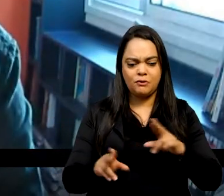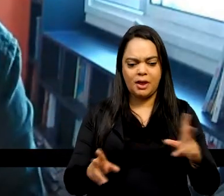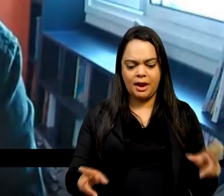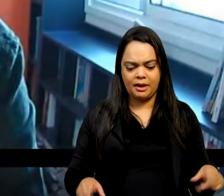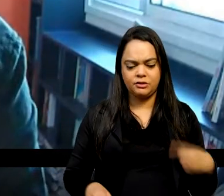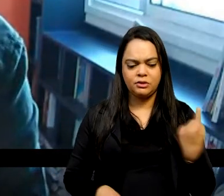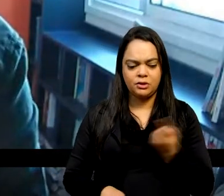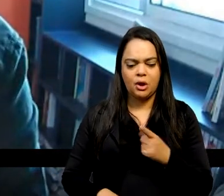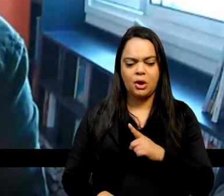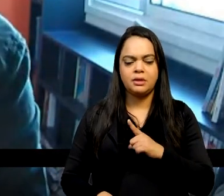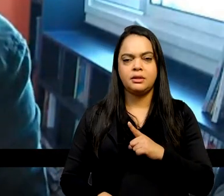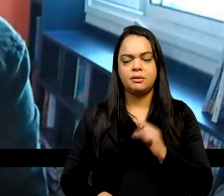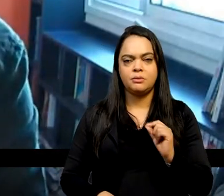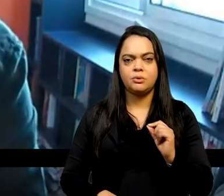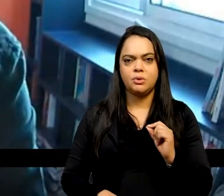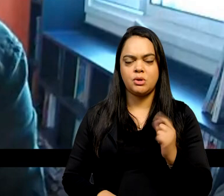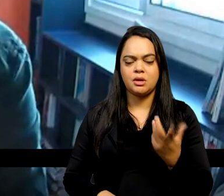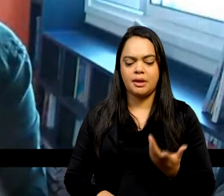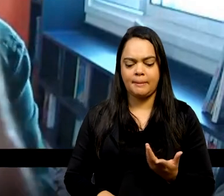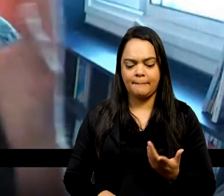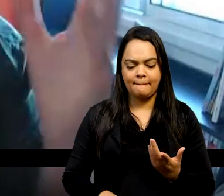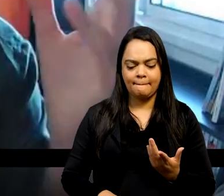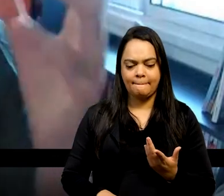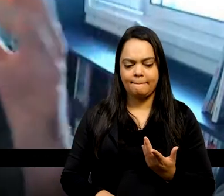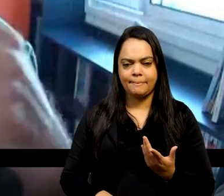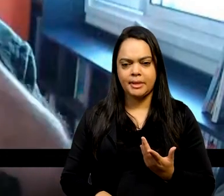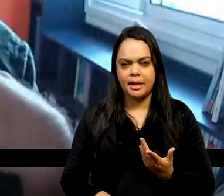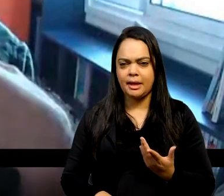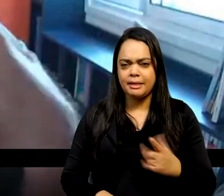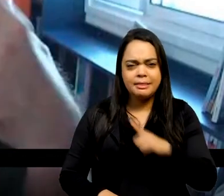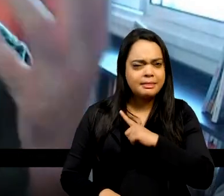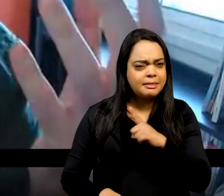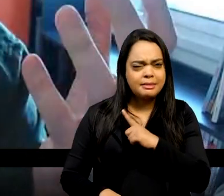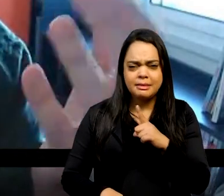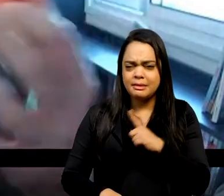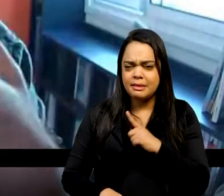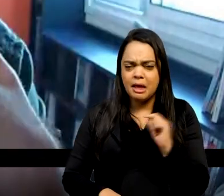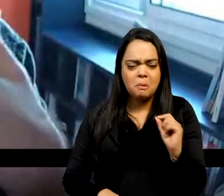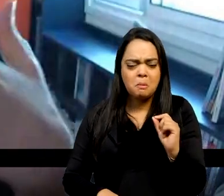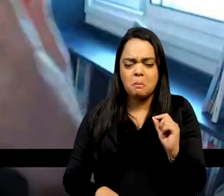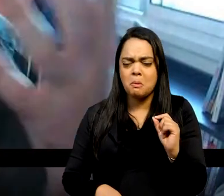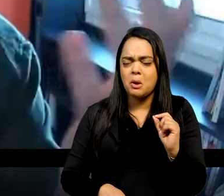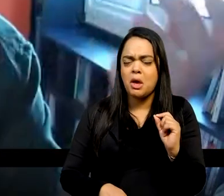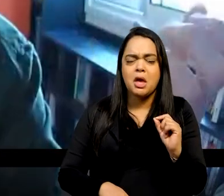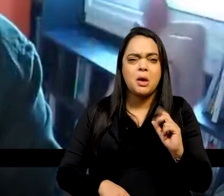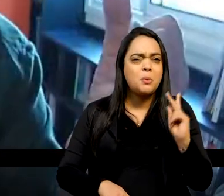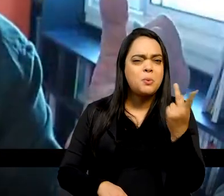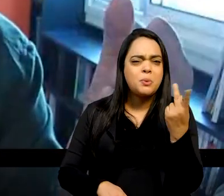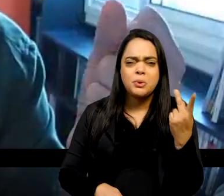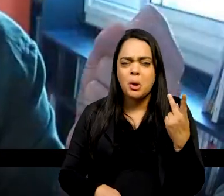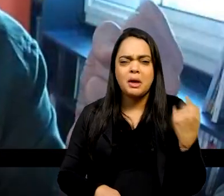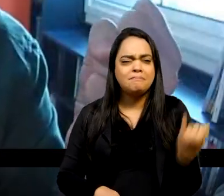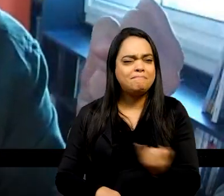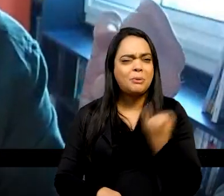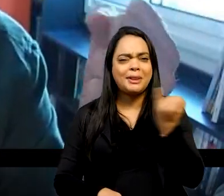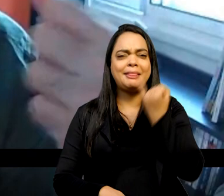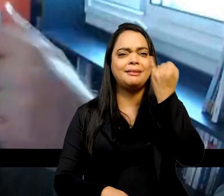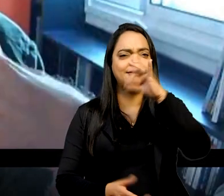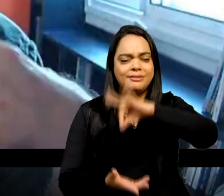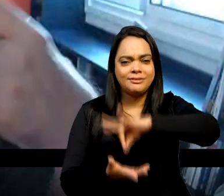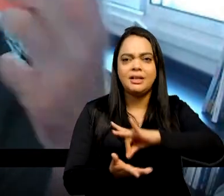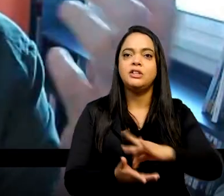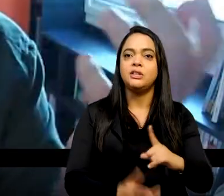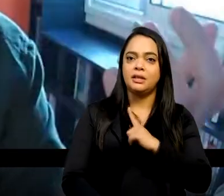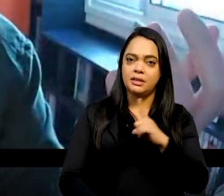nós temos obras historiográficas primorosas, nós temos obras historiográficas absolutamente relevantes, nós